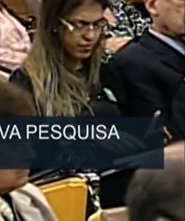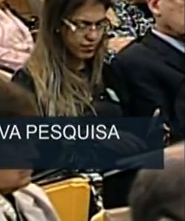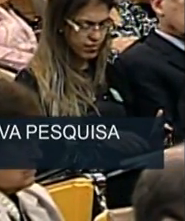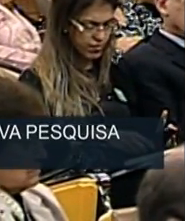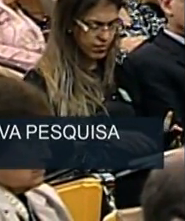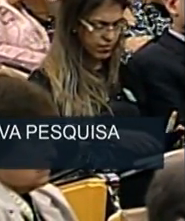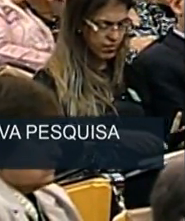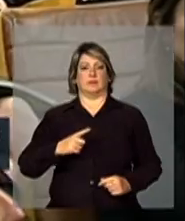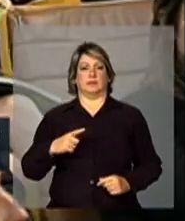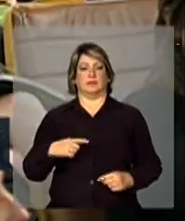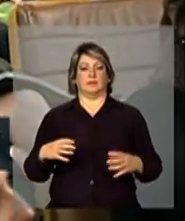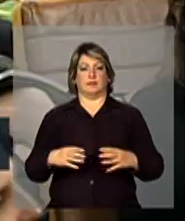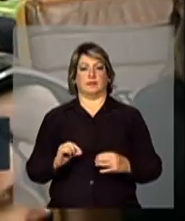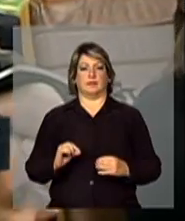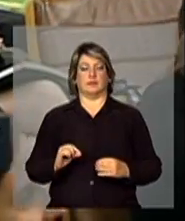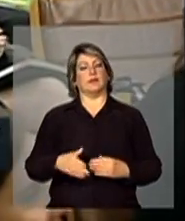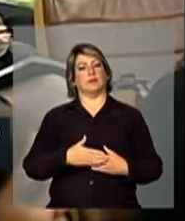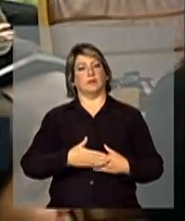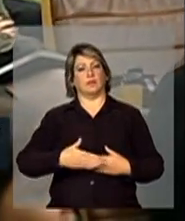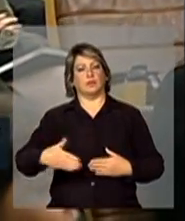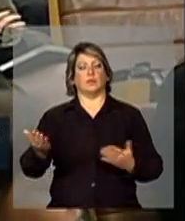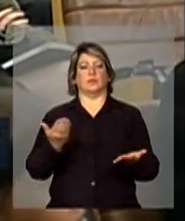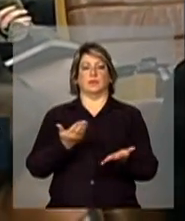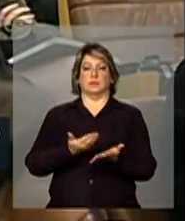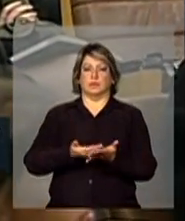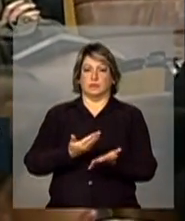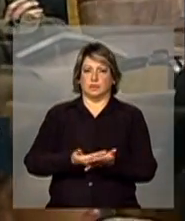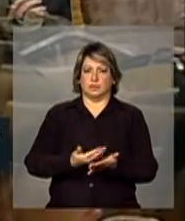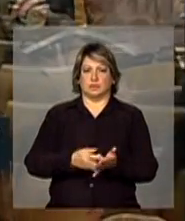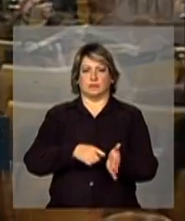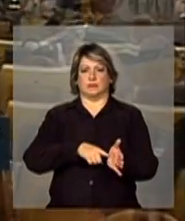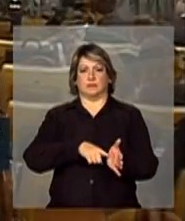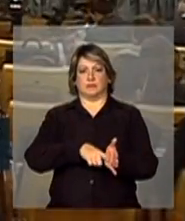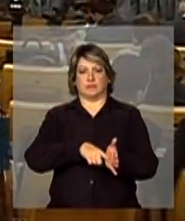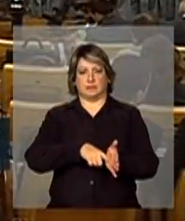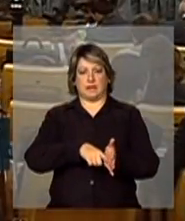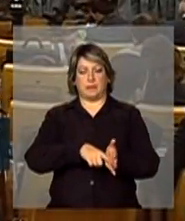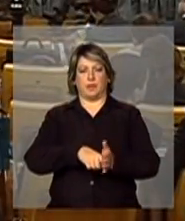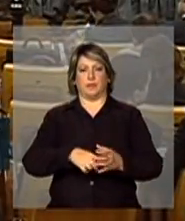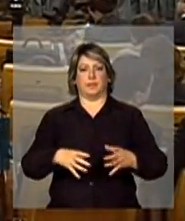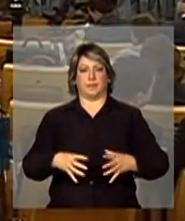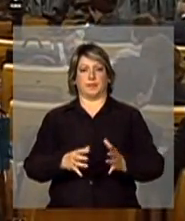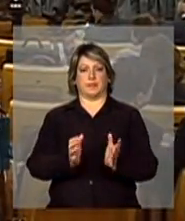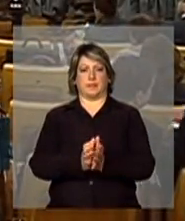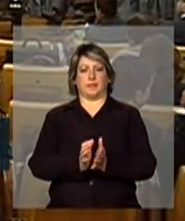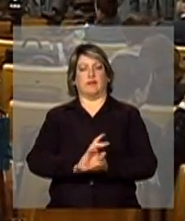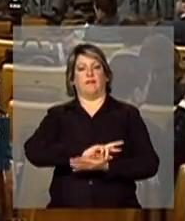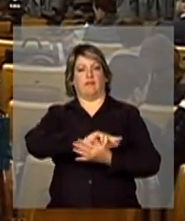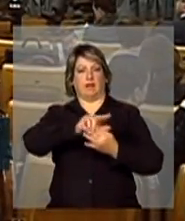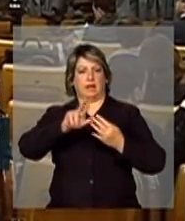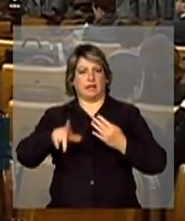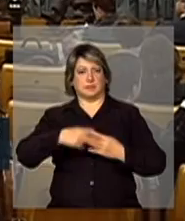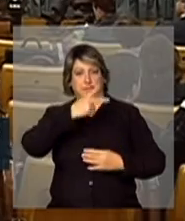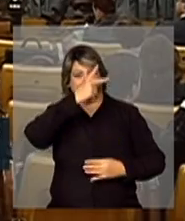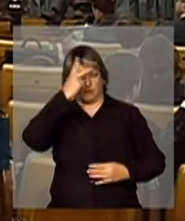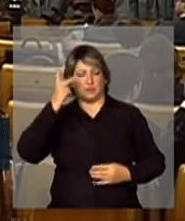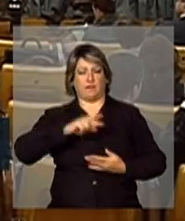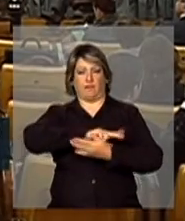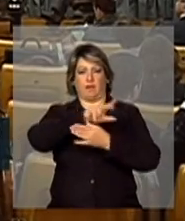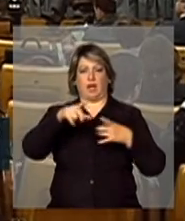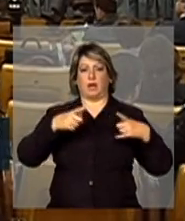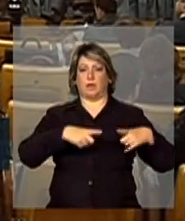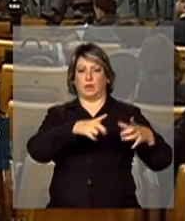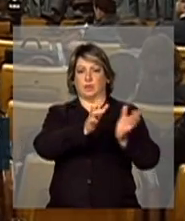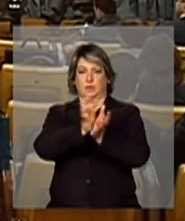Ao longo dessa série de estudos que têm sido feitos por várias pessoas, várias instituições no Brasil,